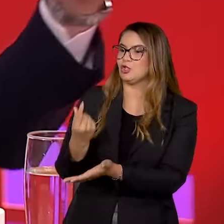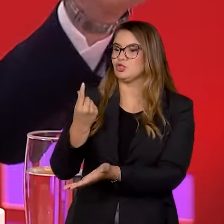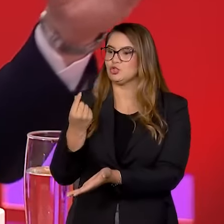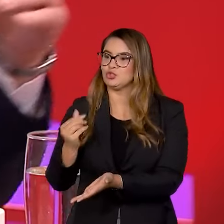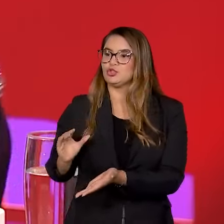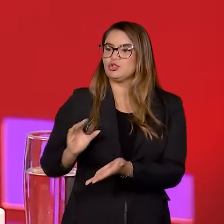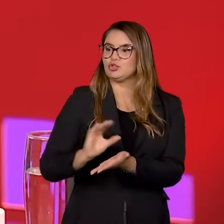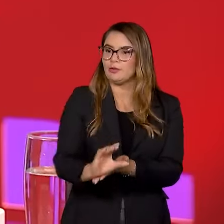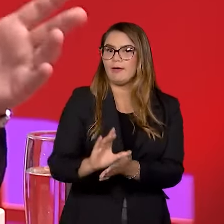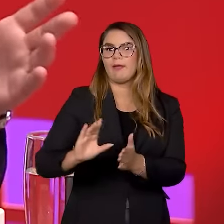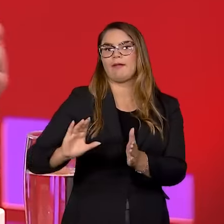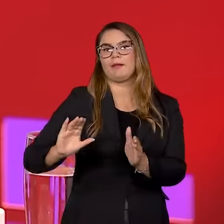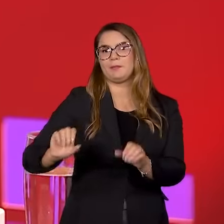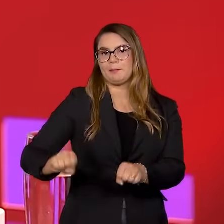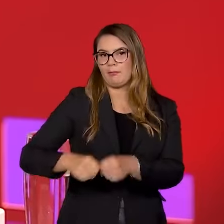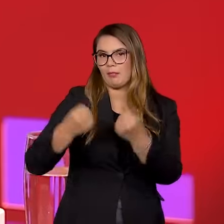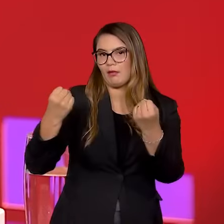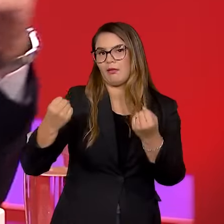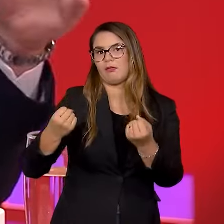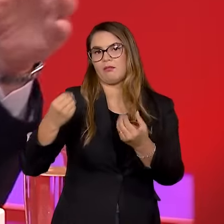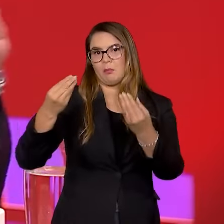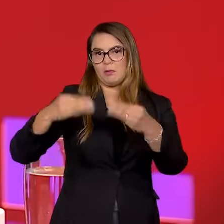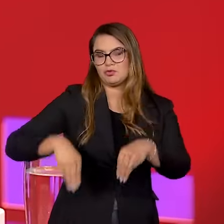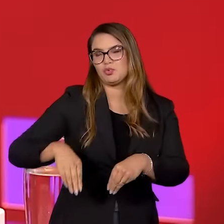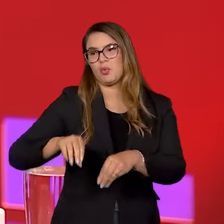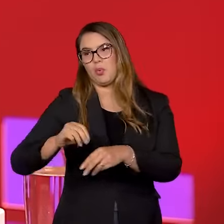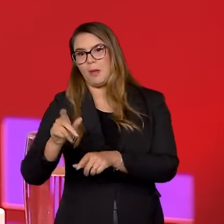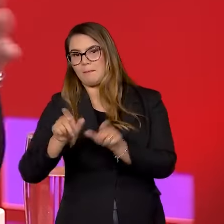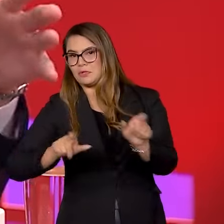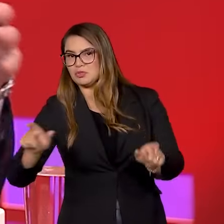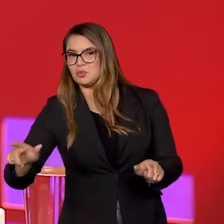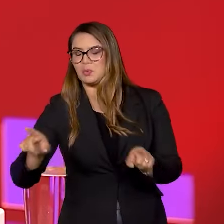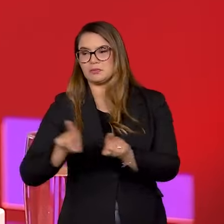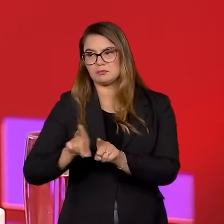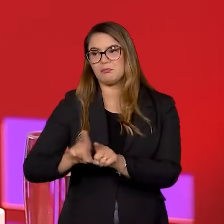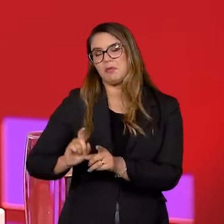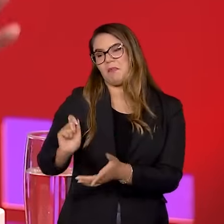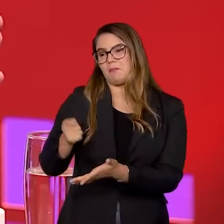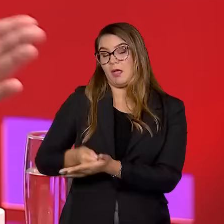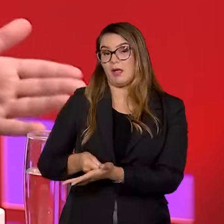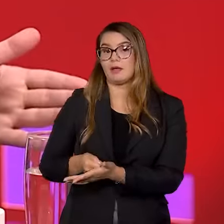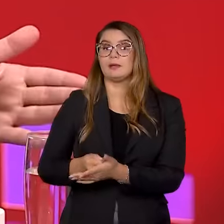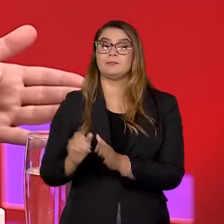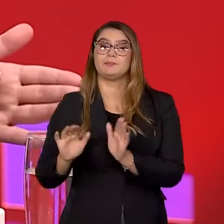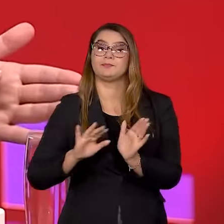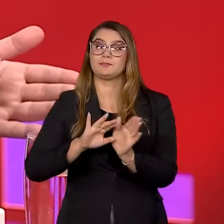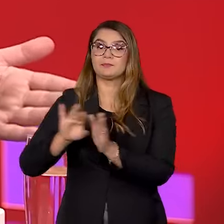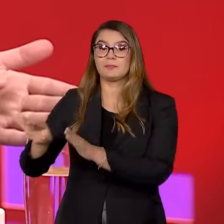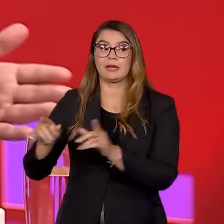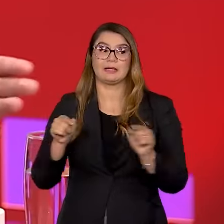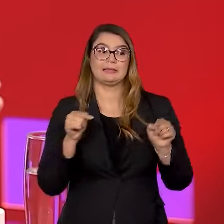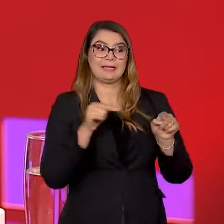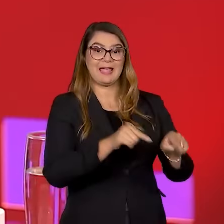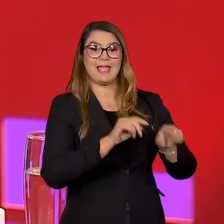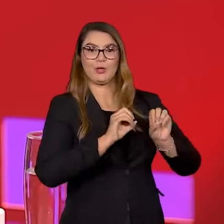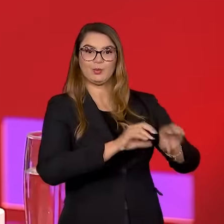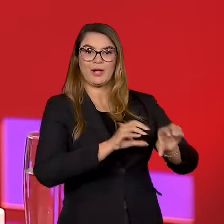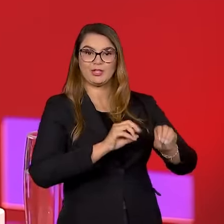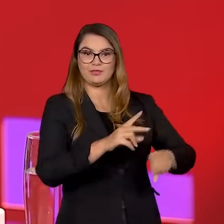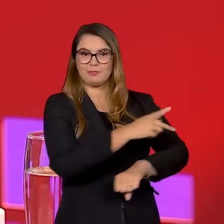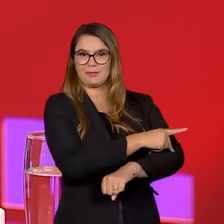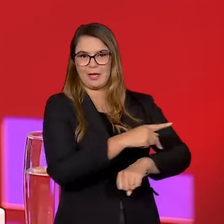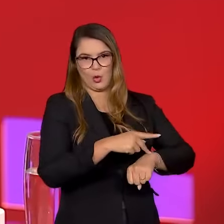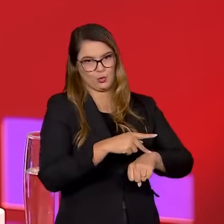para ressarcir os danos ao erário, ou, eventualmente, aos particulares, né? Os danos que cometeu. E tem o caráter, digamos, educativo e